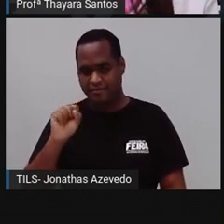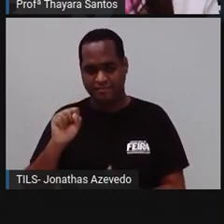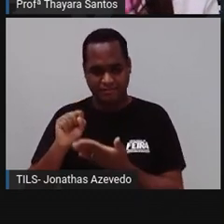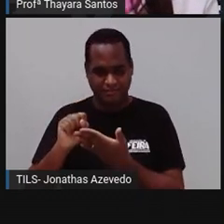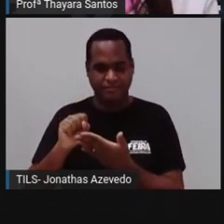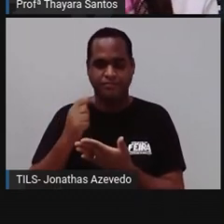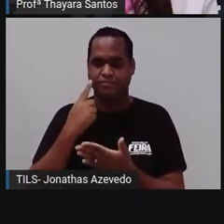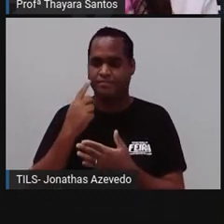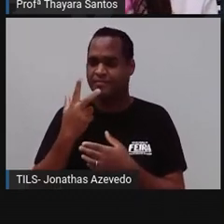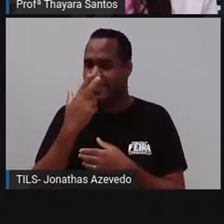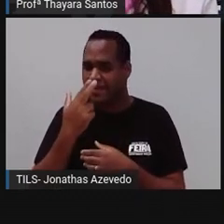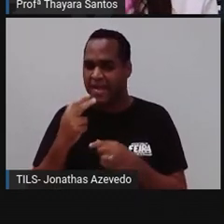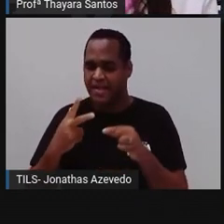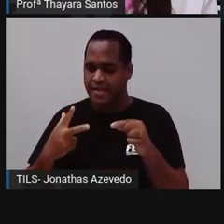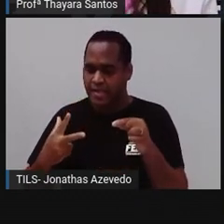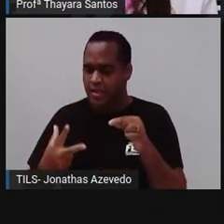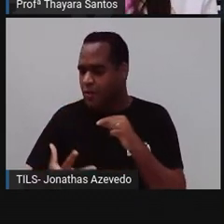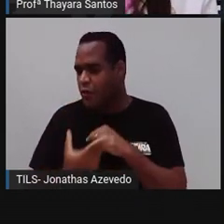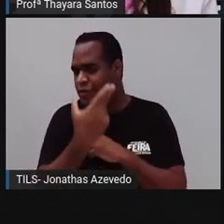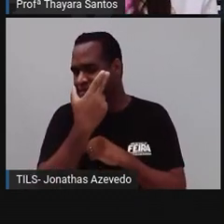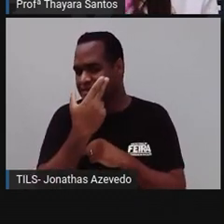passar um corte aqui no meio,